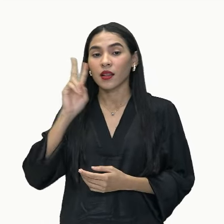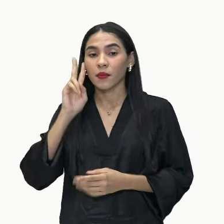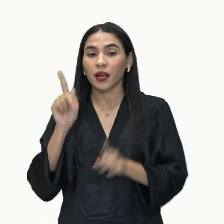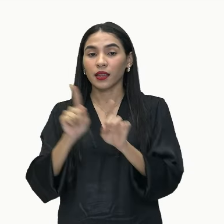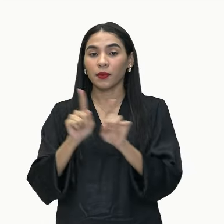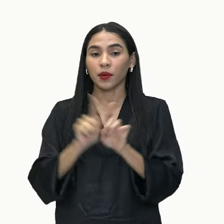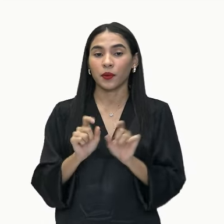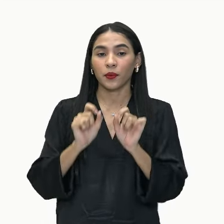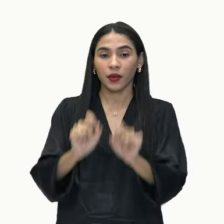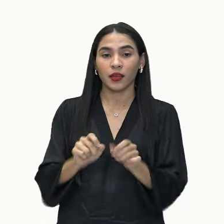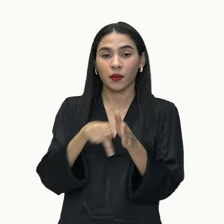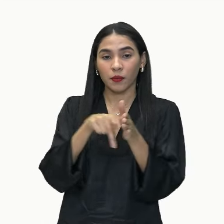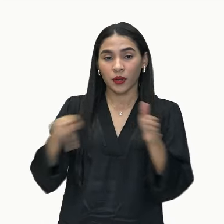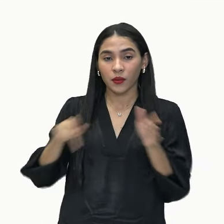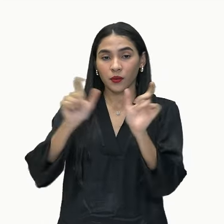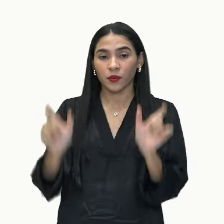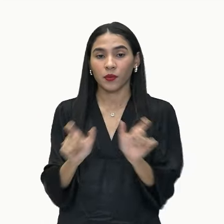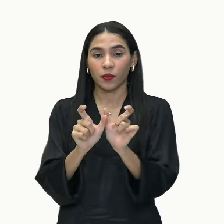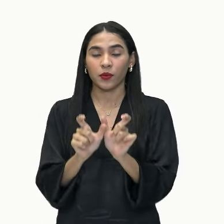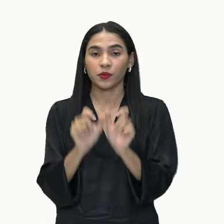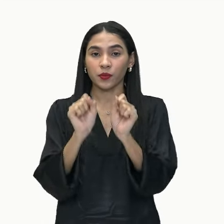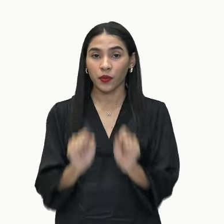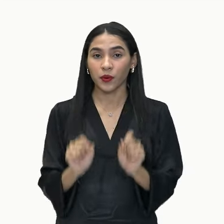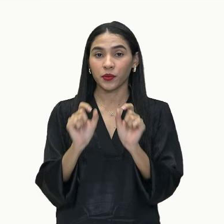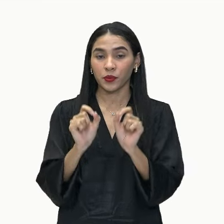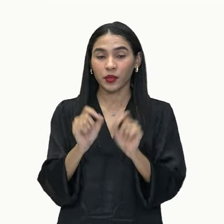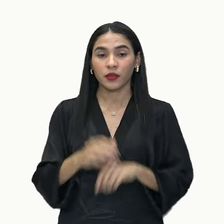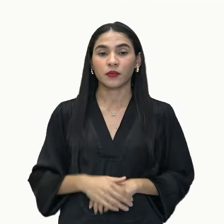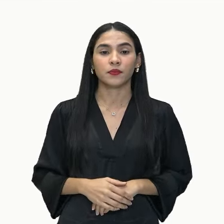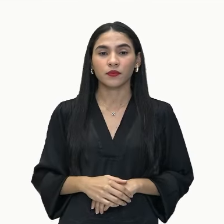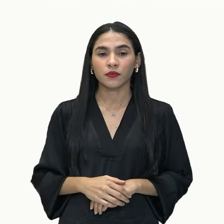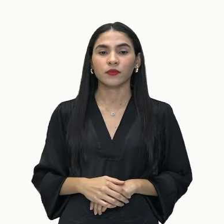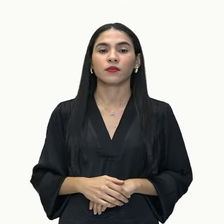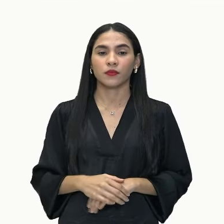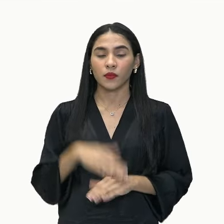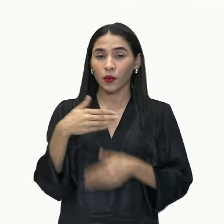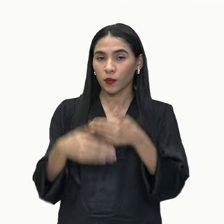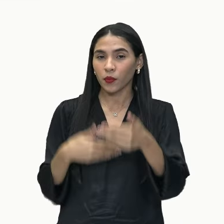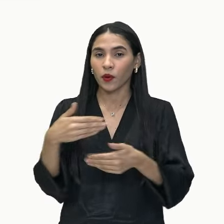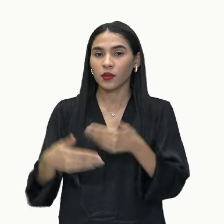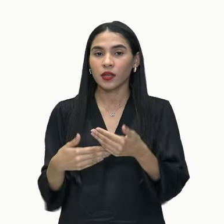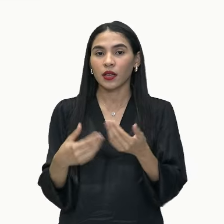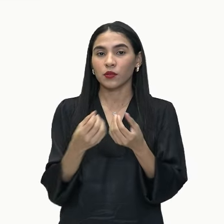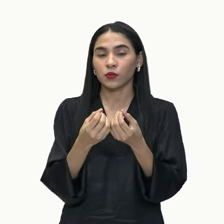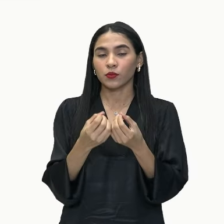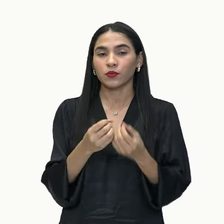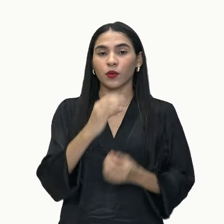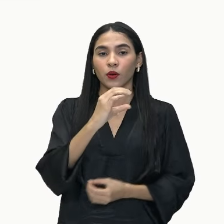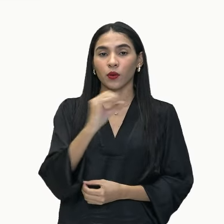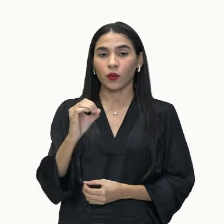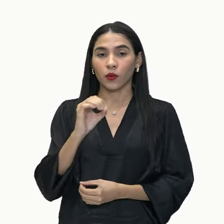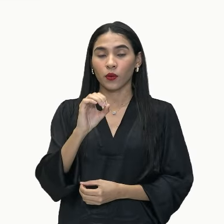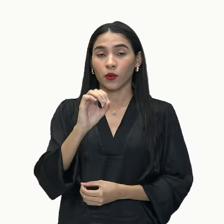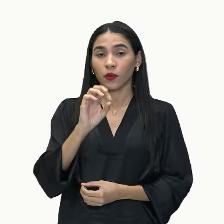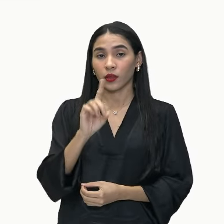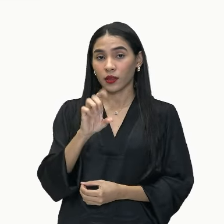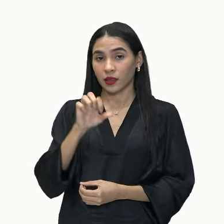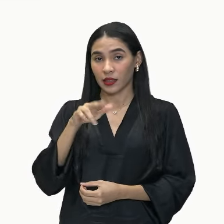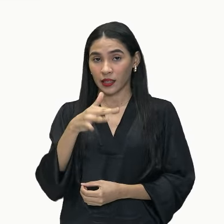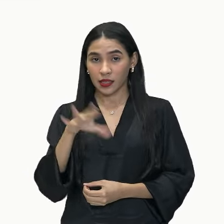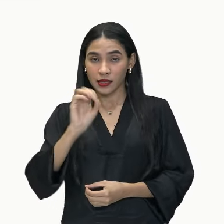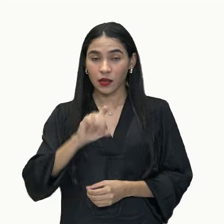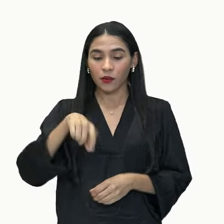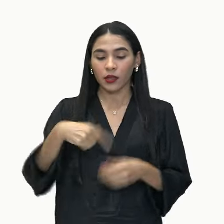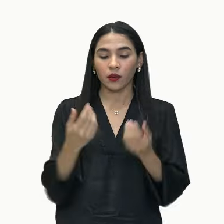o período composto pode ser composto por um processo que nós chamamos de coordenação. Nesse processo,